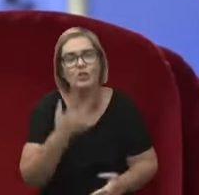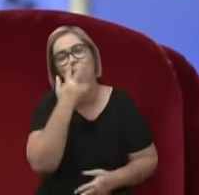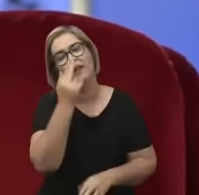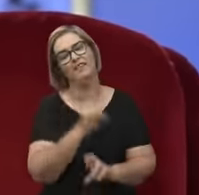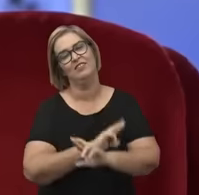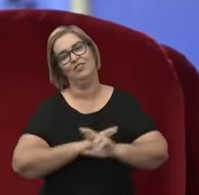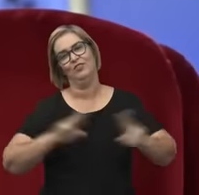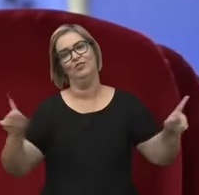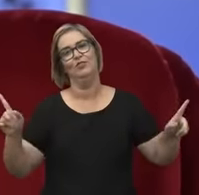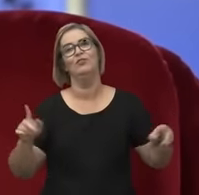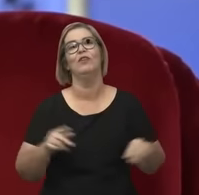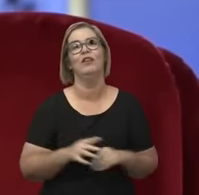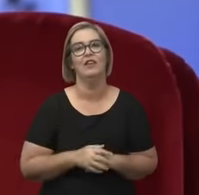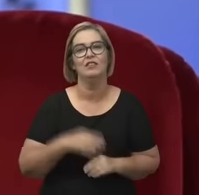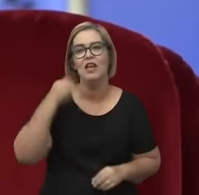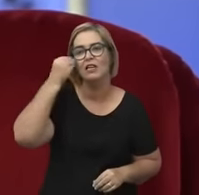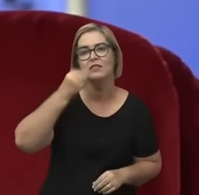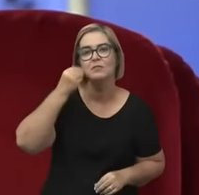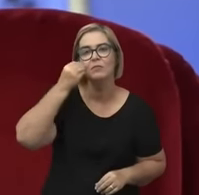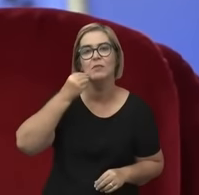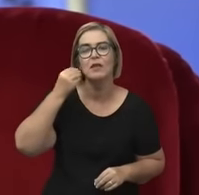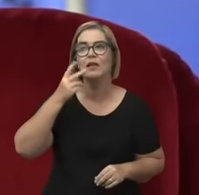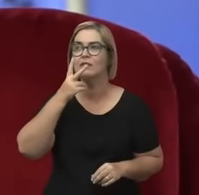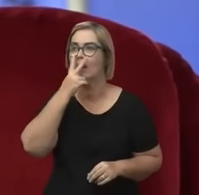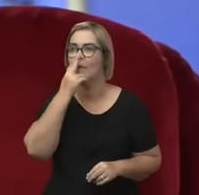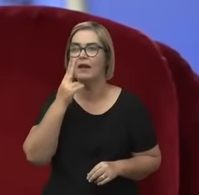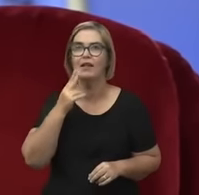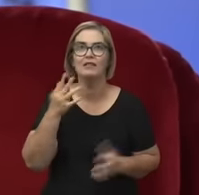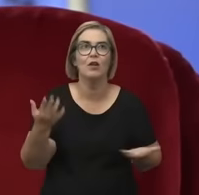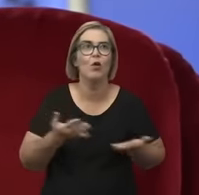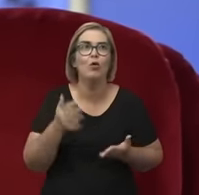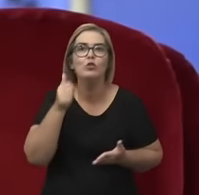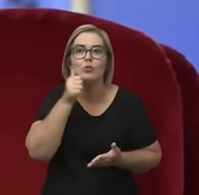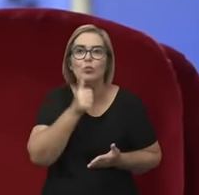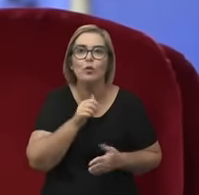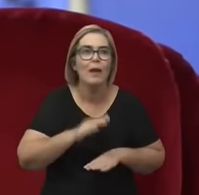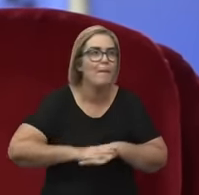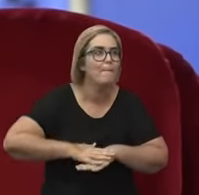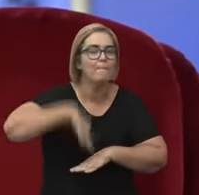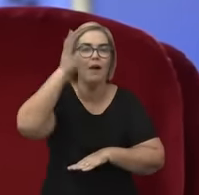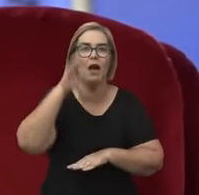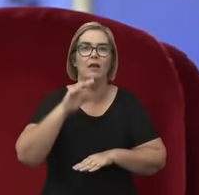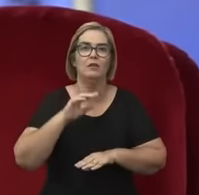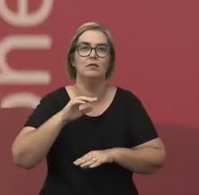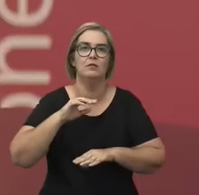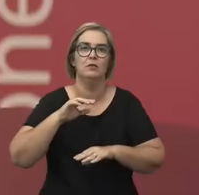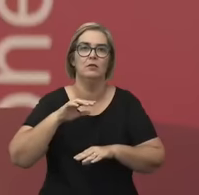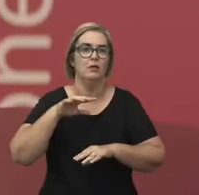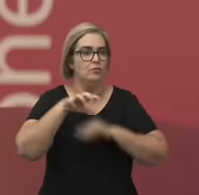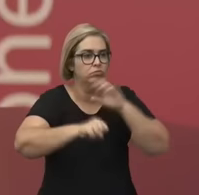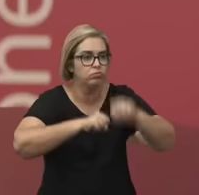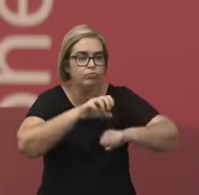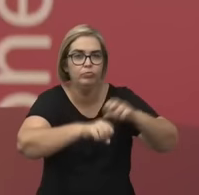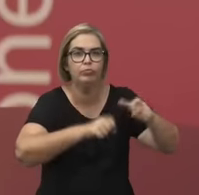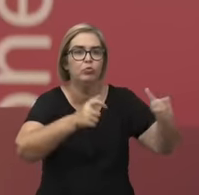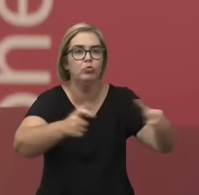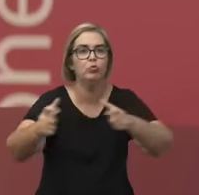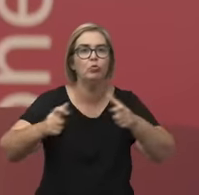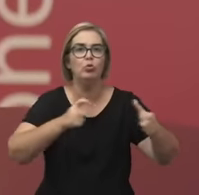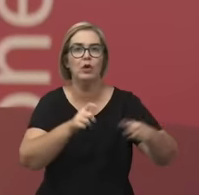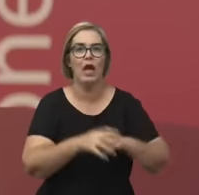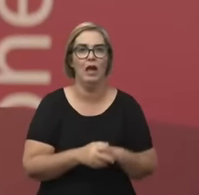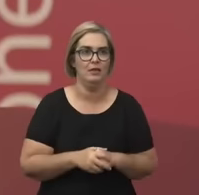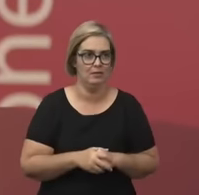compartilhada e aí a gente vê cada vez mais, assim, a... a vivência